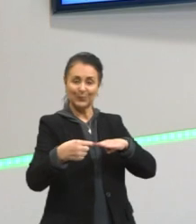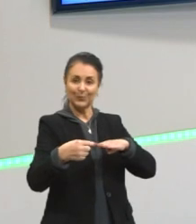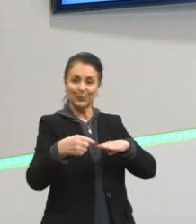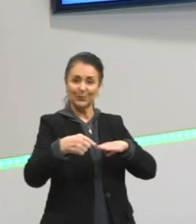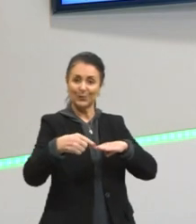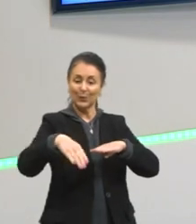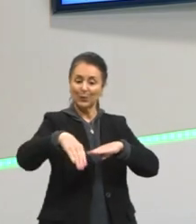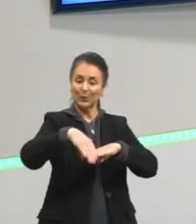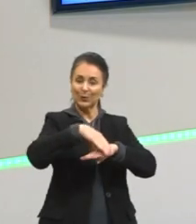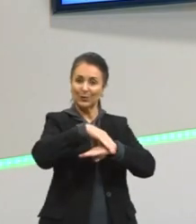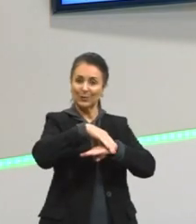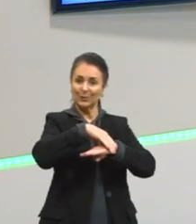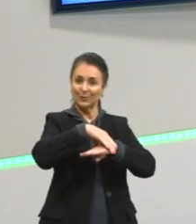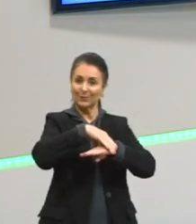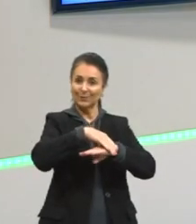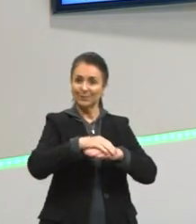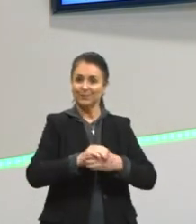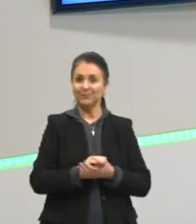nosso sapato.